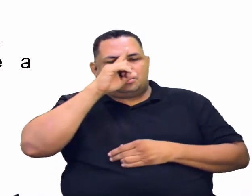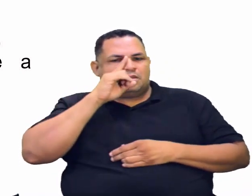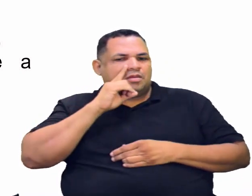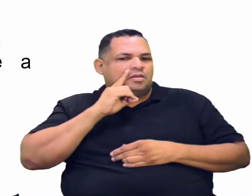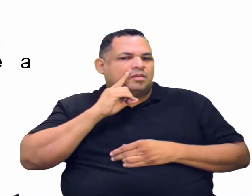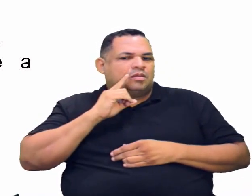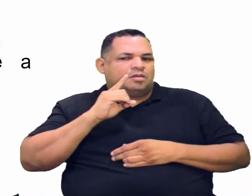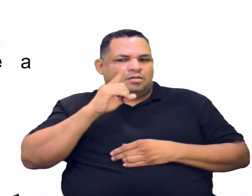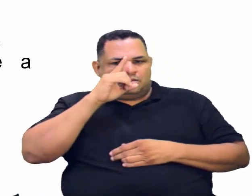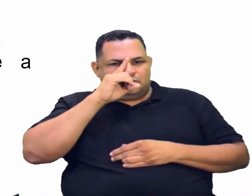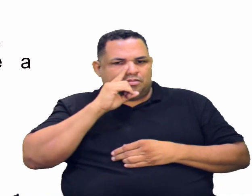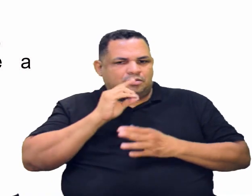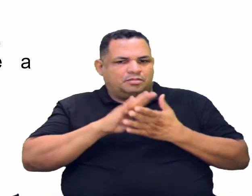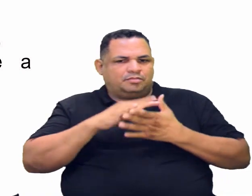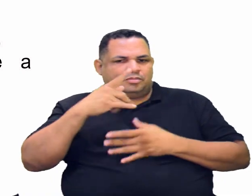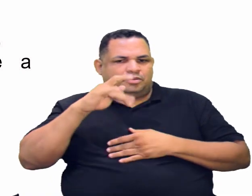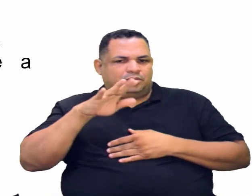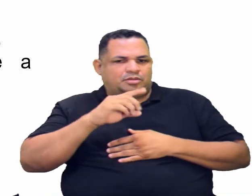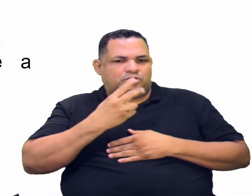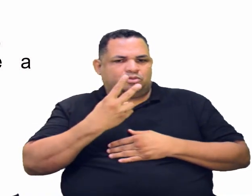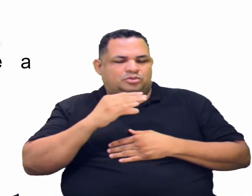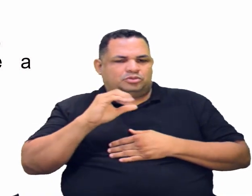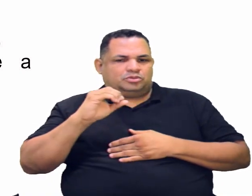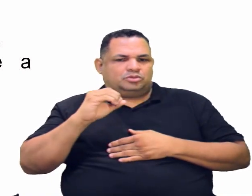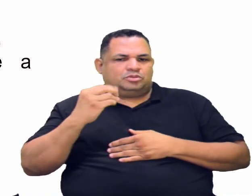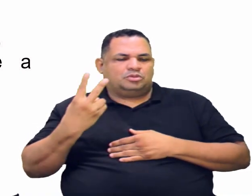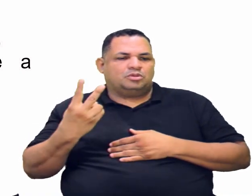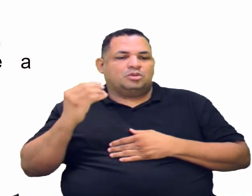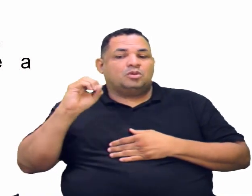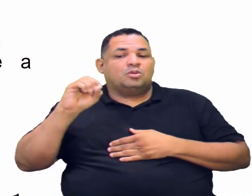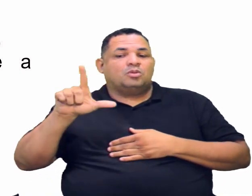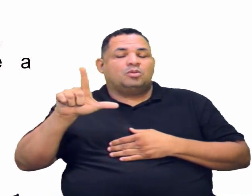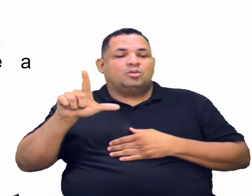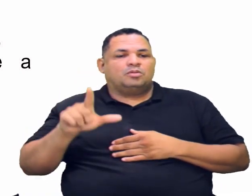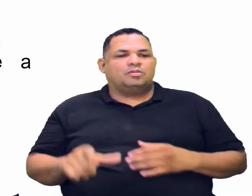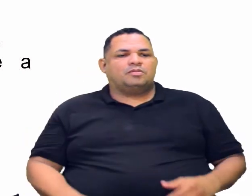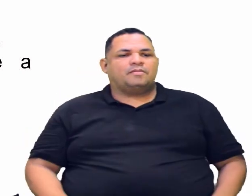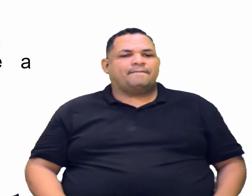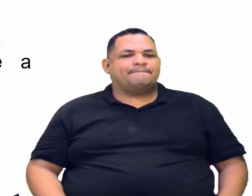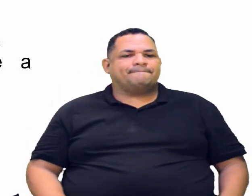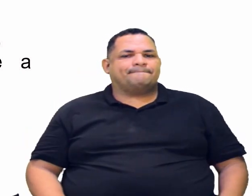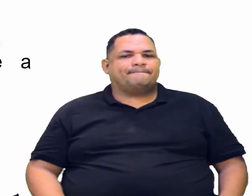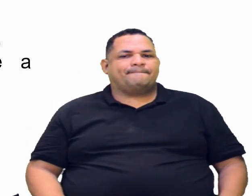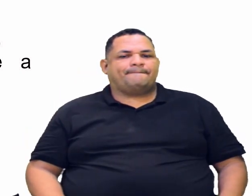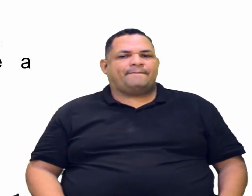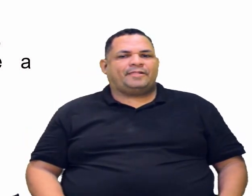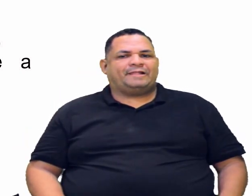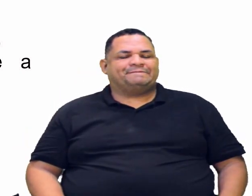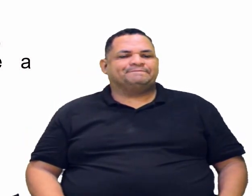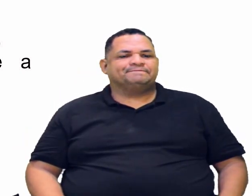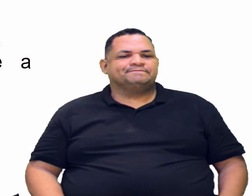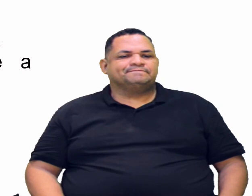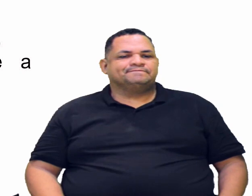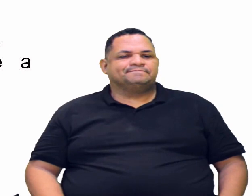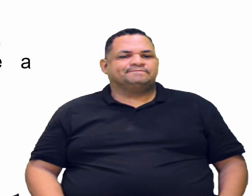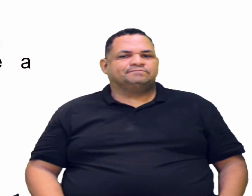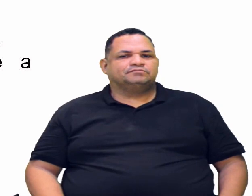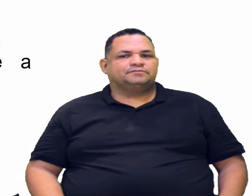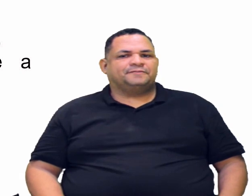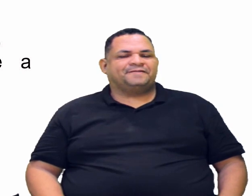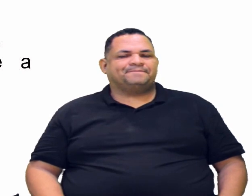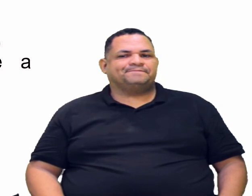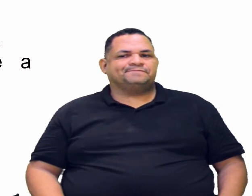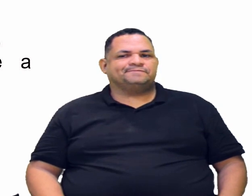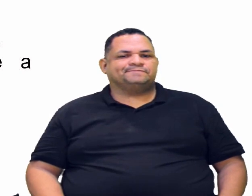propan-2-ol. Vamos ver. Aqui, um, dois, três. É uma cetona.